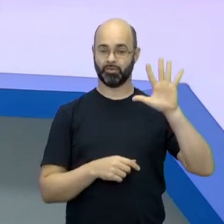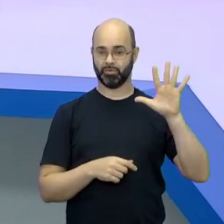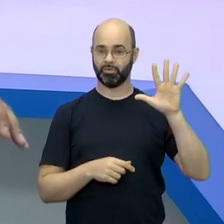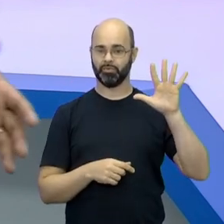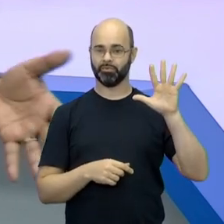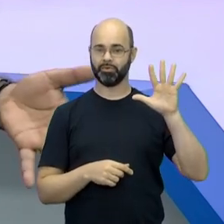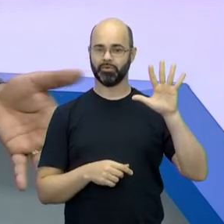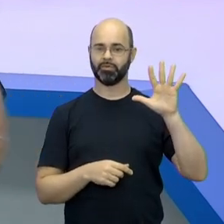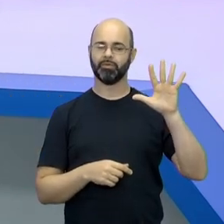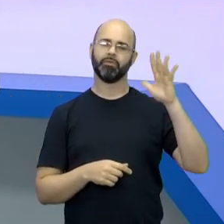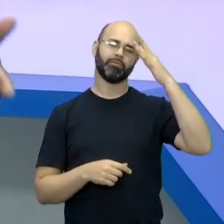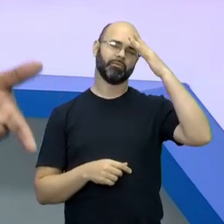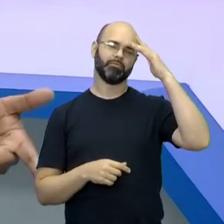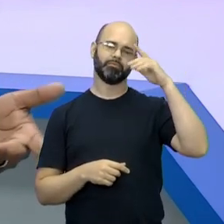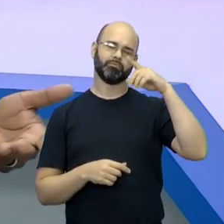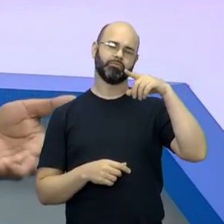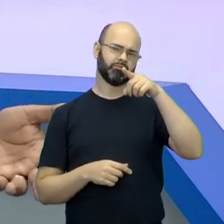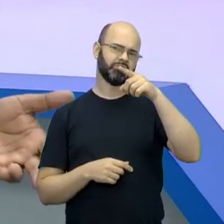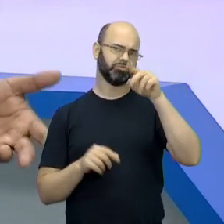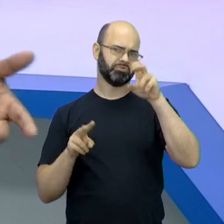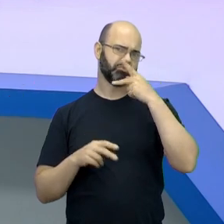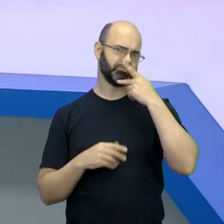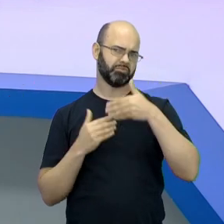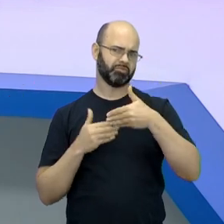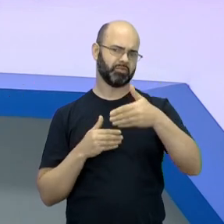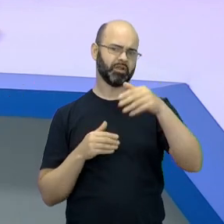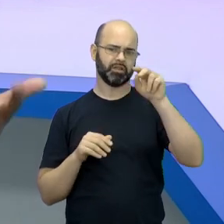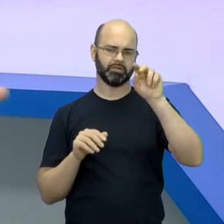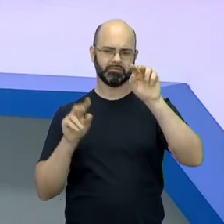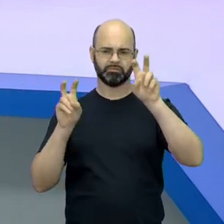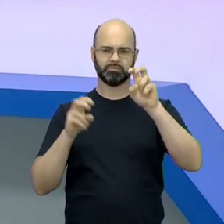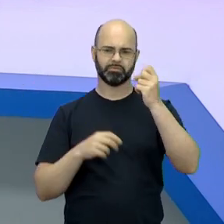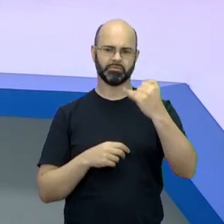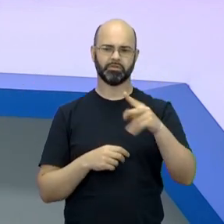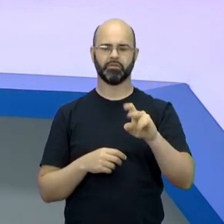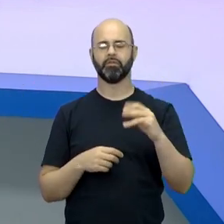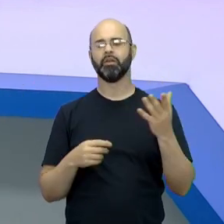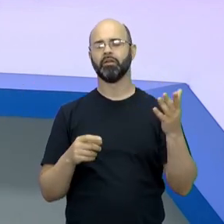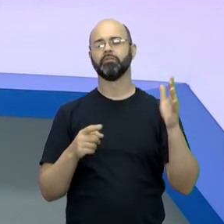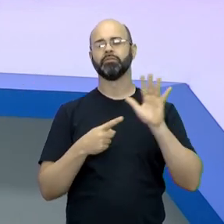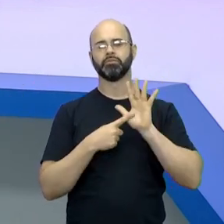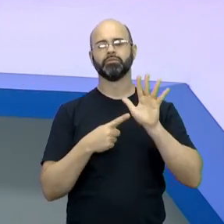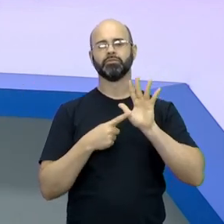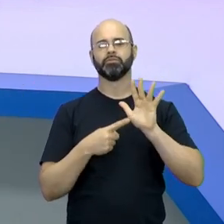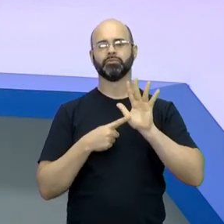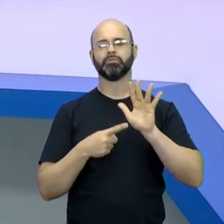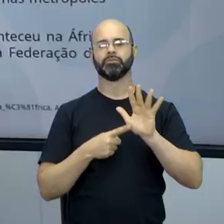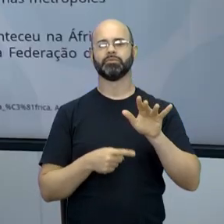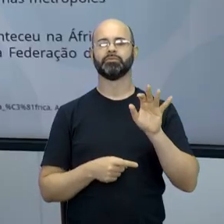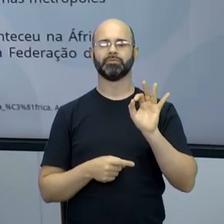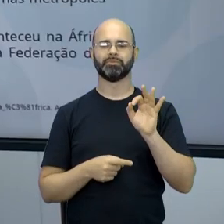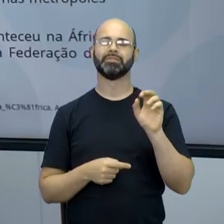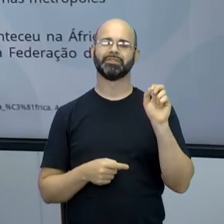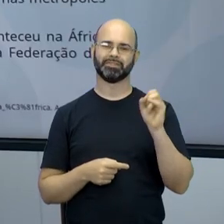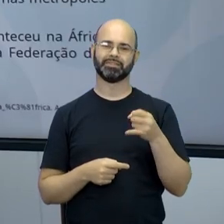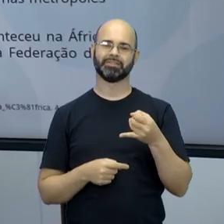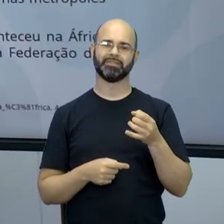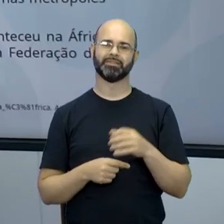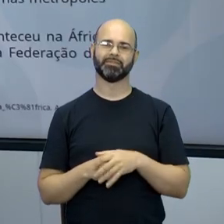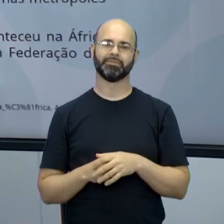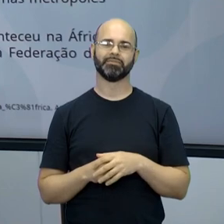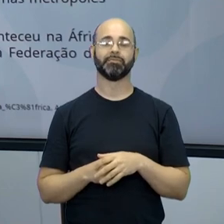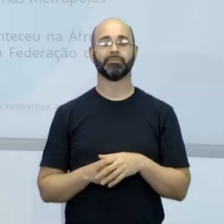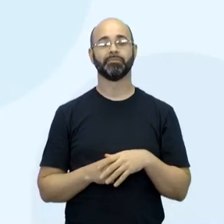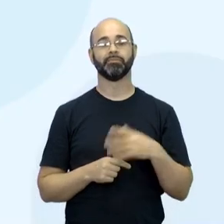a gente vai chegar, não sei se você ainda vai falar sobre isso, mas que esses streamings têm trazido esse espaço, né? Sim, vai chegar a tempo. Então, olha só, quer ver?